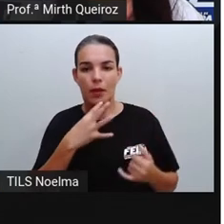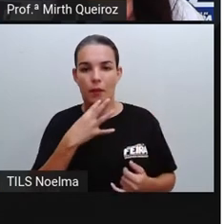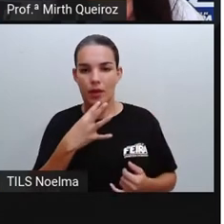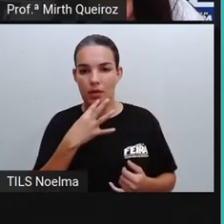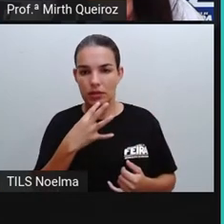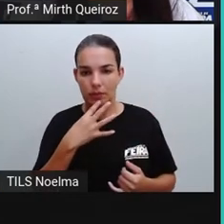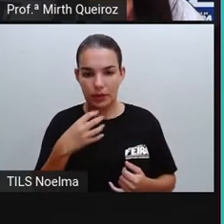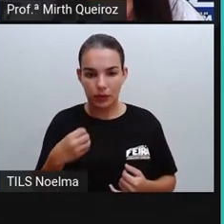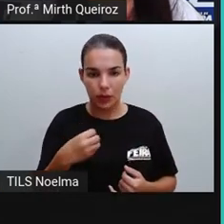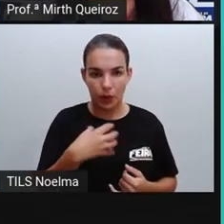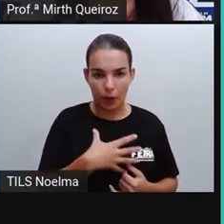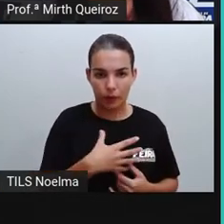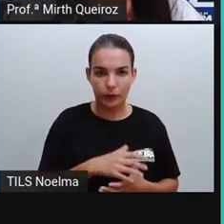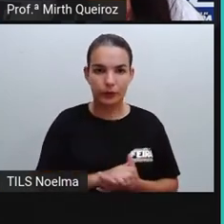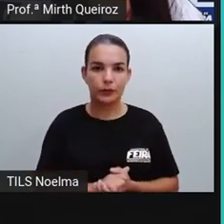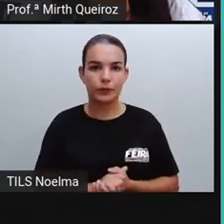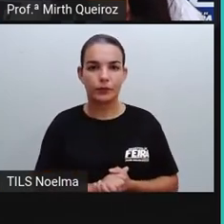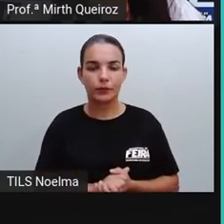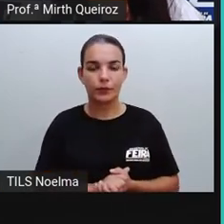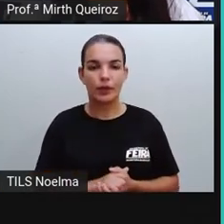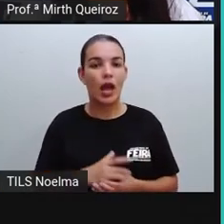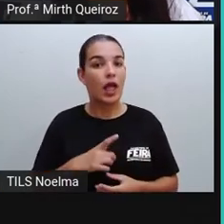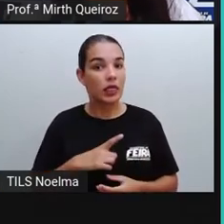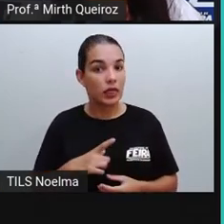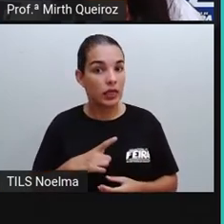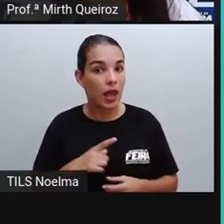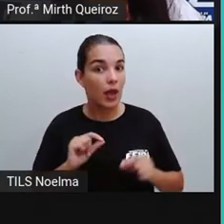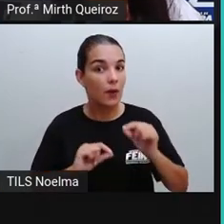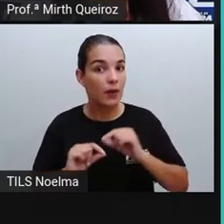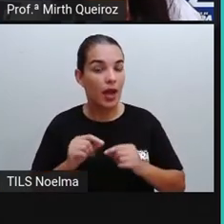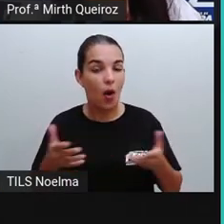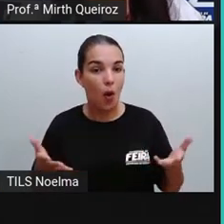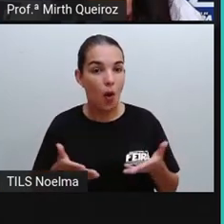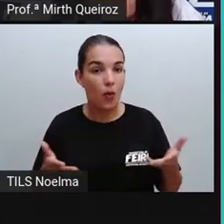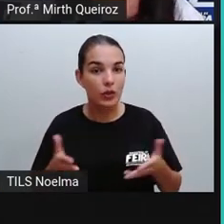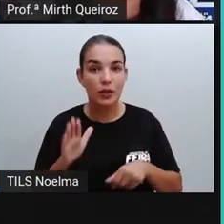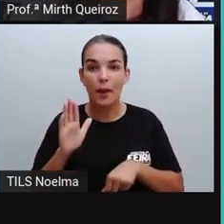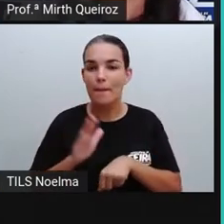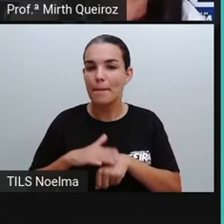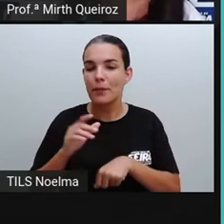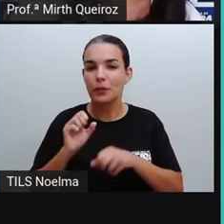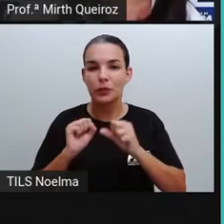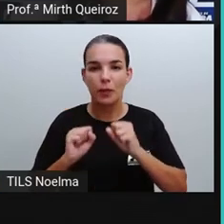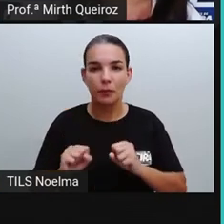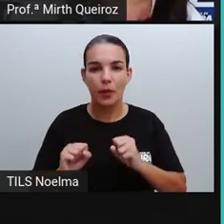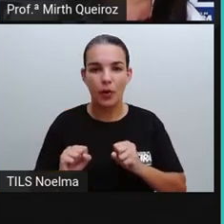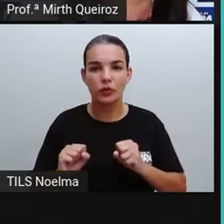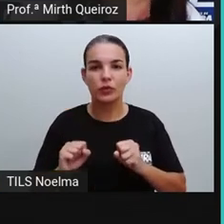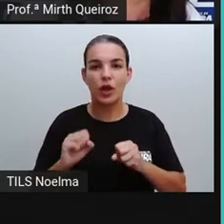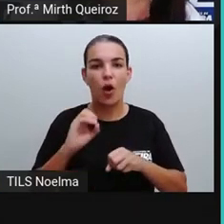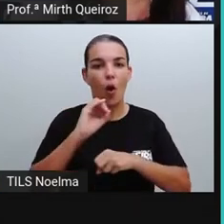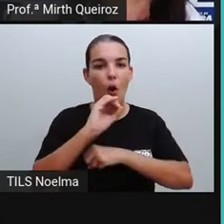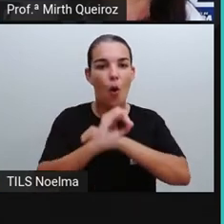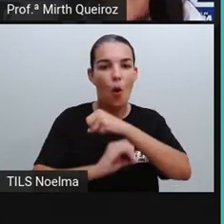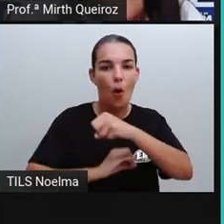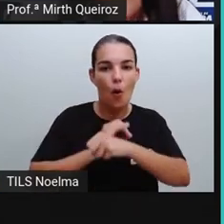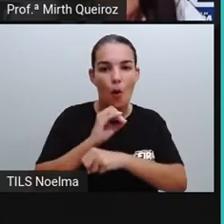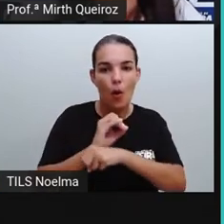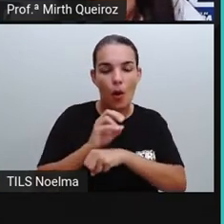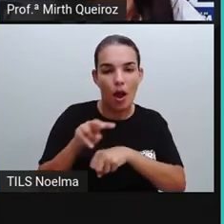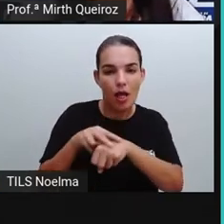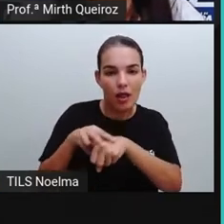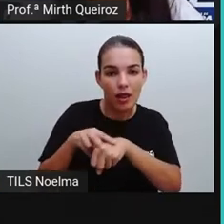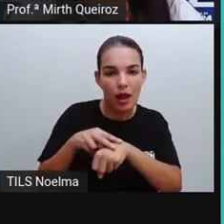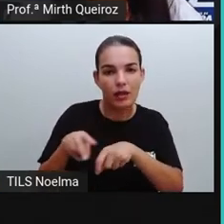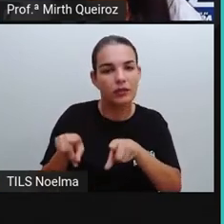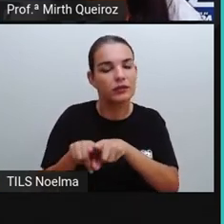novo, né? Este formato é utilizado tanto em mídias online quanto